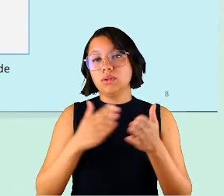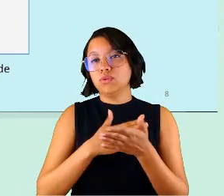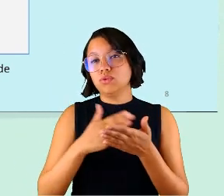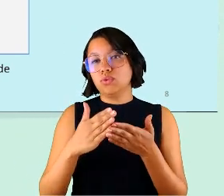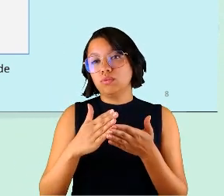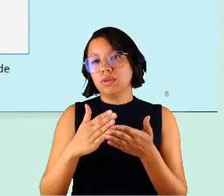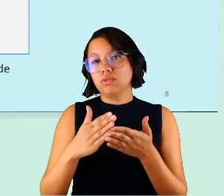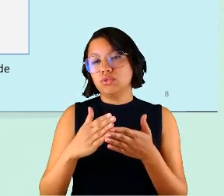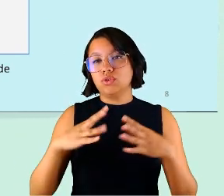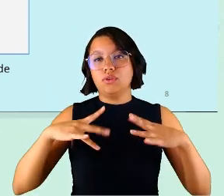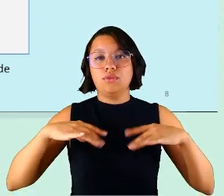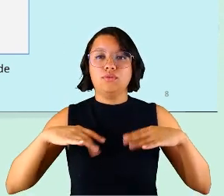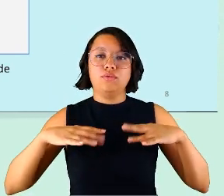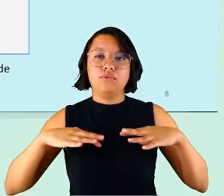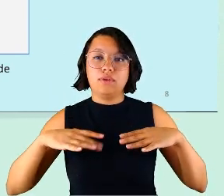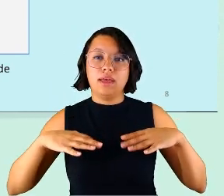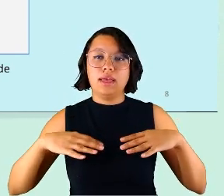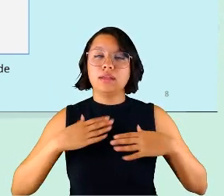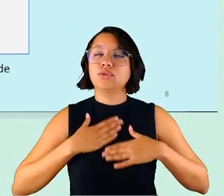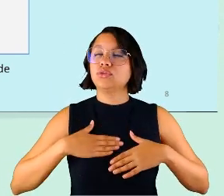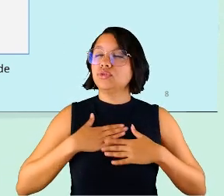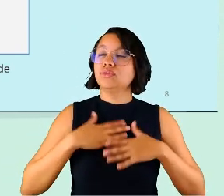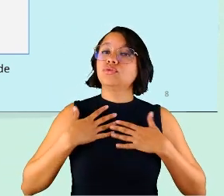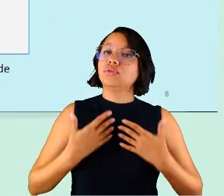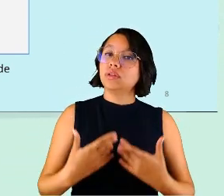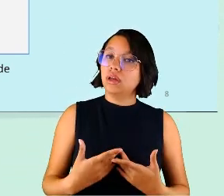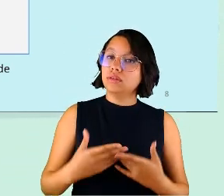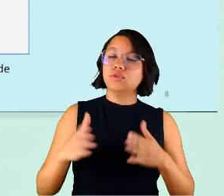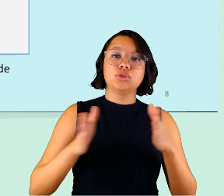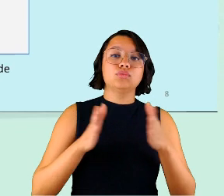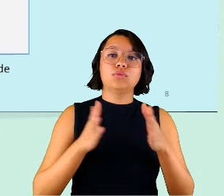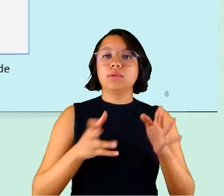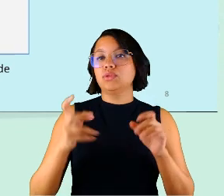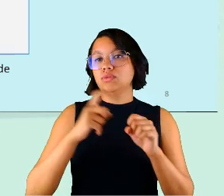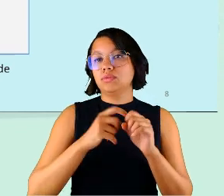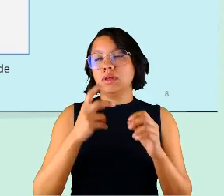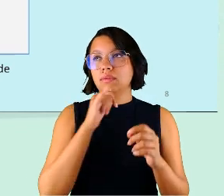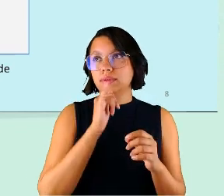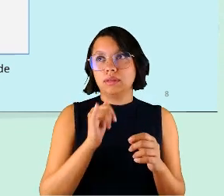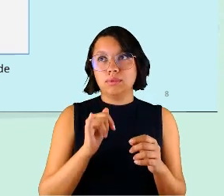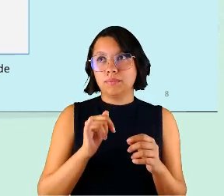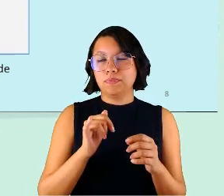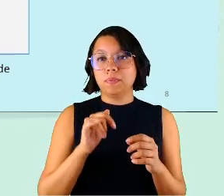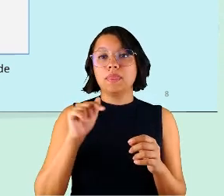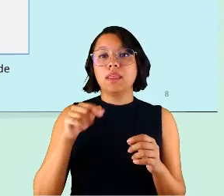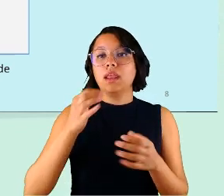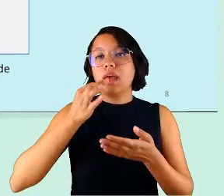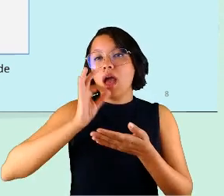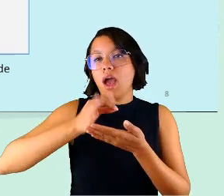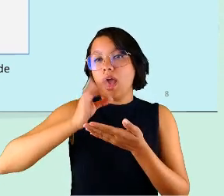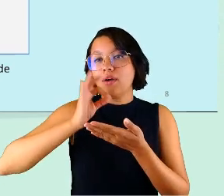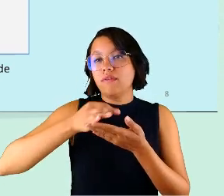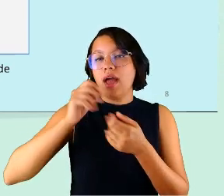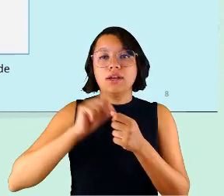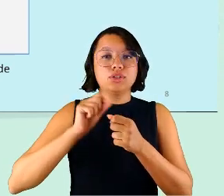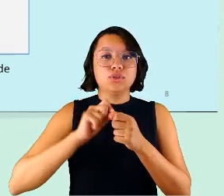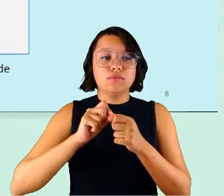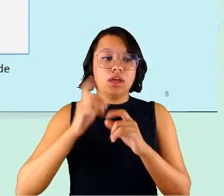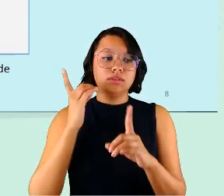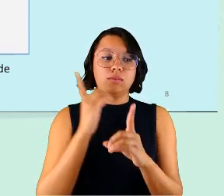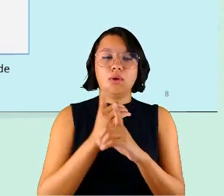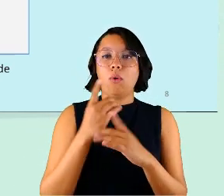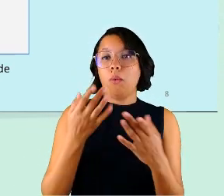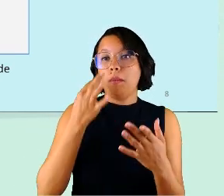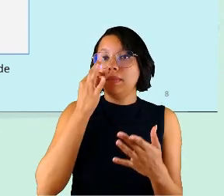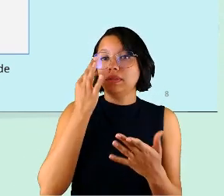inicial de férias de lazer de descanso e de momentos de recuperação como por exemplo aquele cafezinho que a gente faz